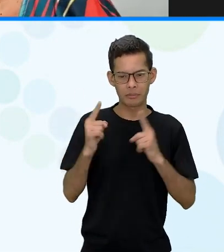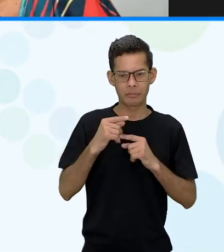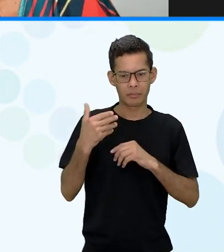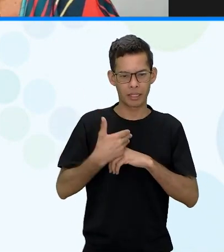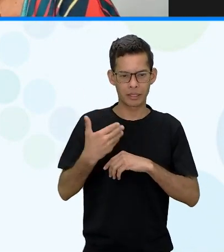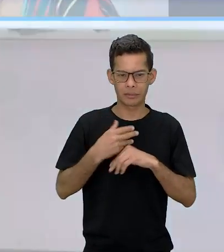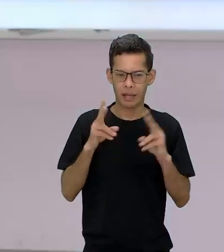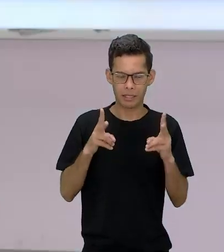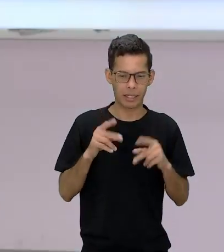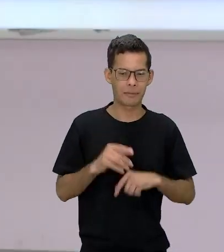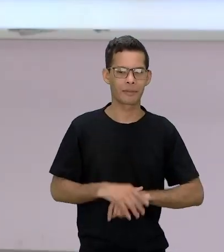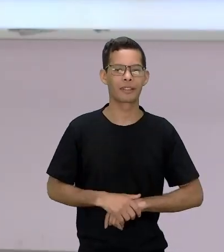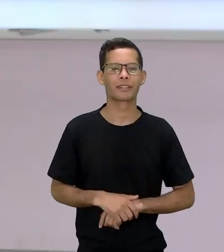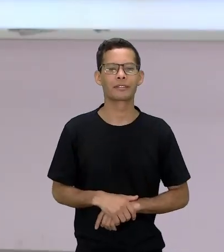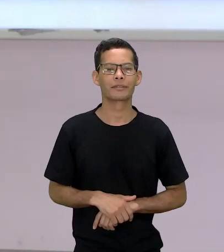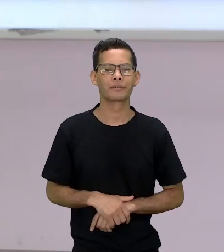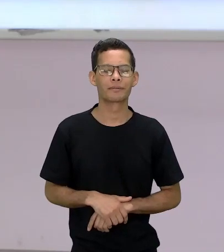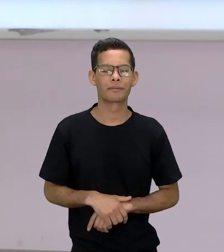para todos vocês